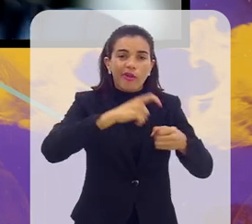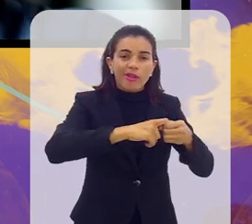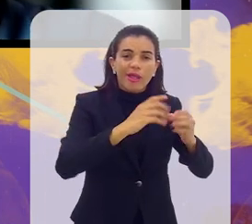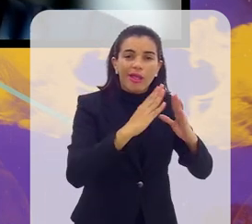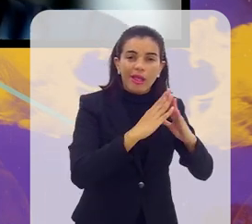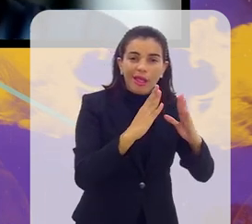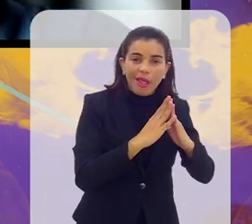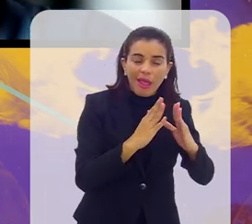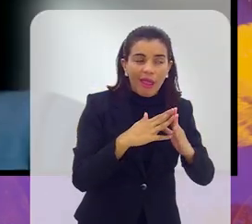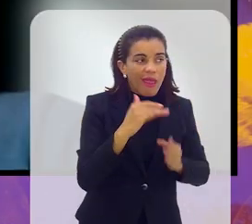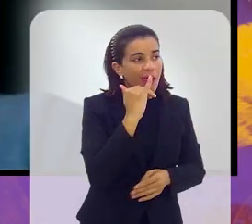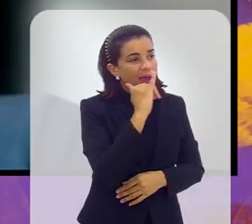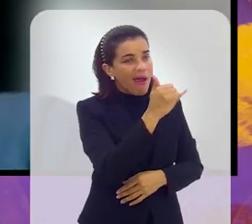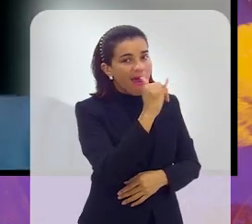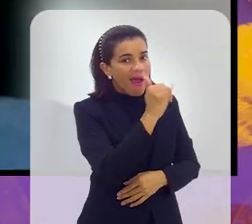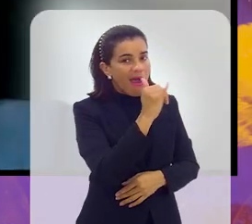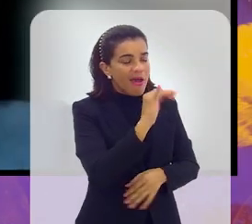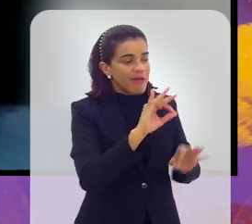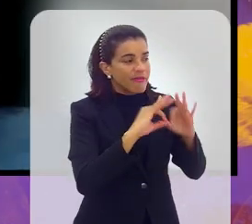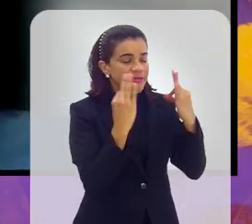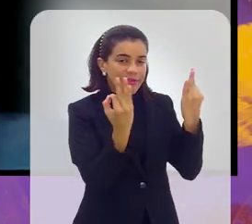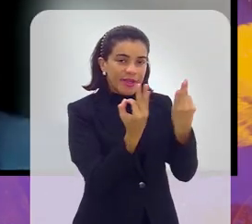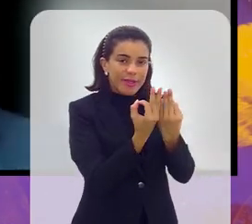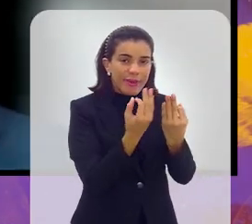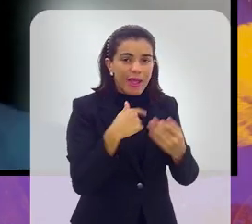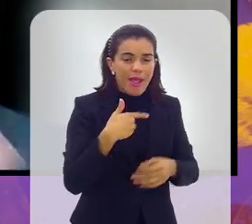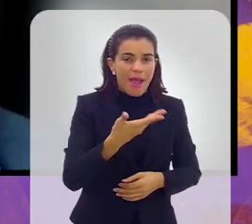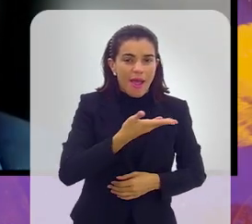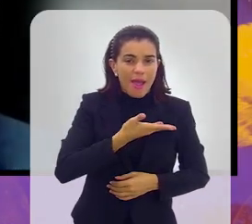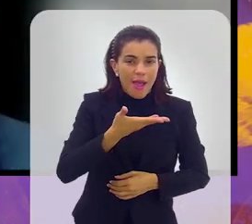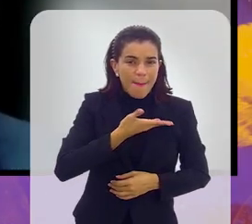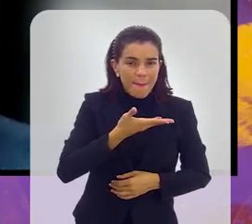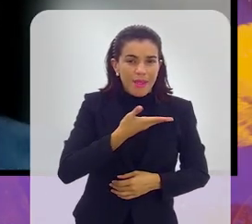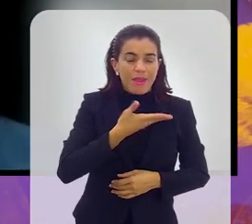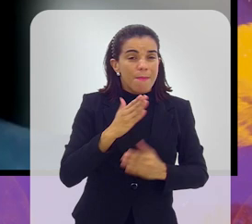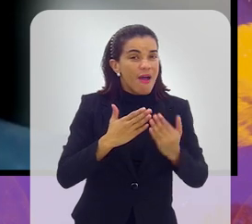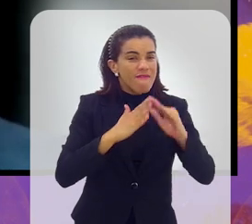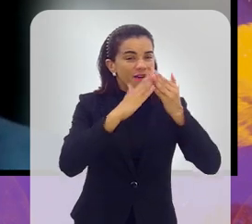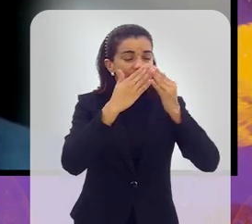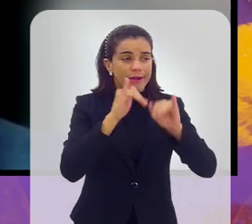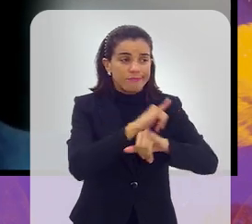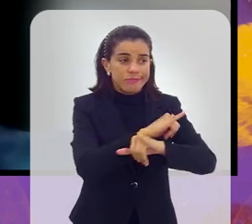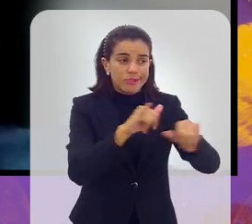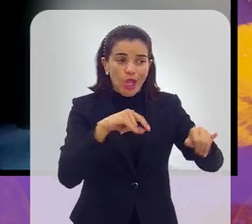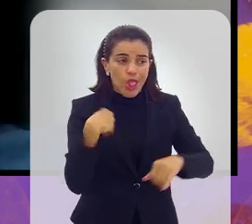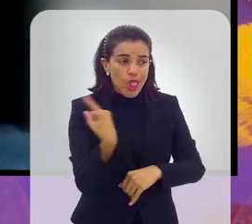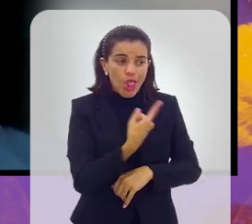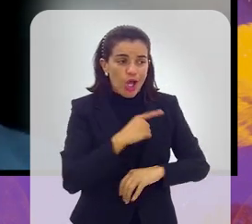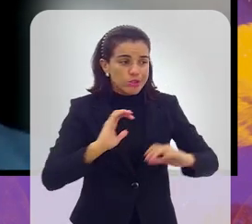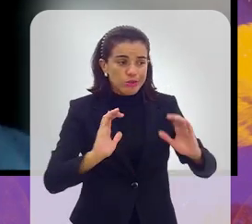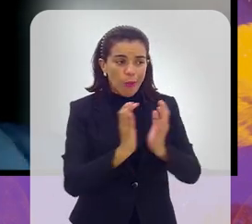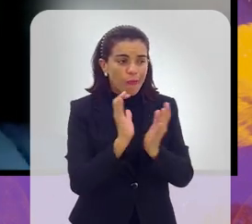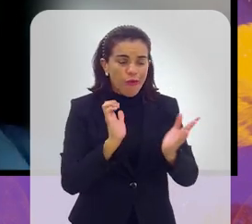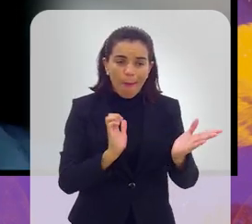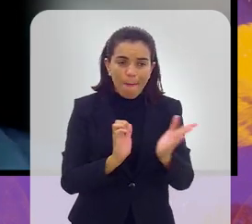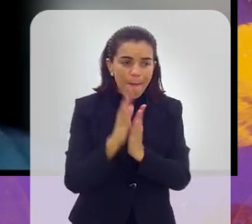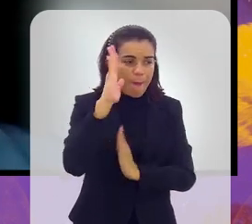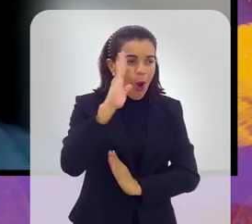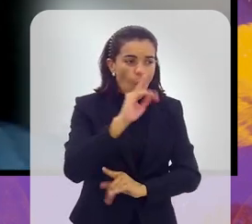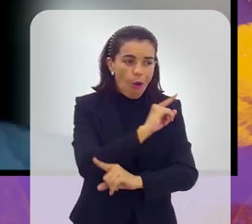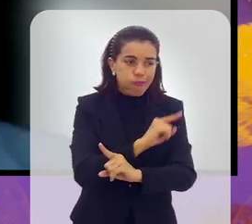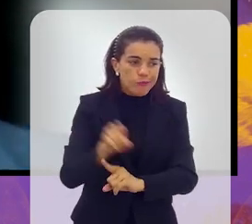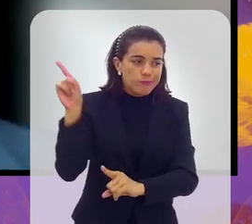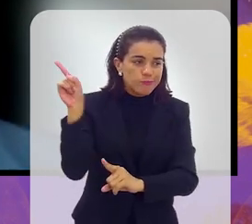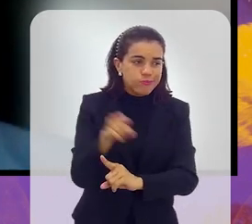voltar para casa depois de um jogo e dar notícia para a sua família, para os seus amigos, para a sua favela inteira, de que sua